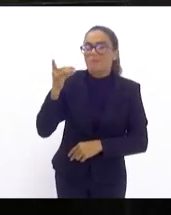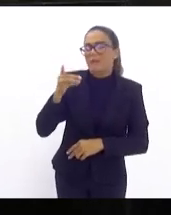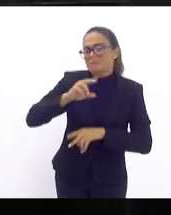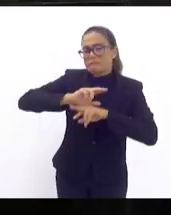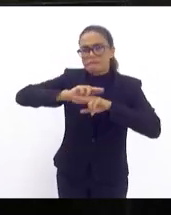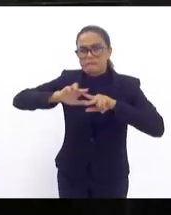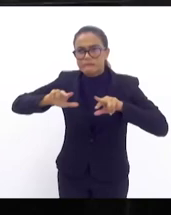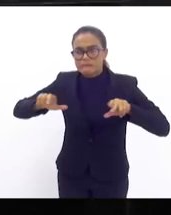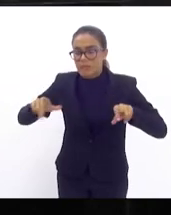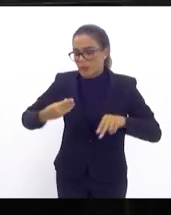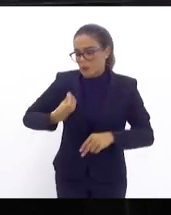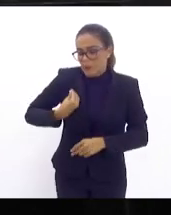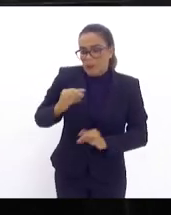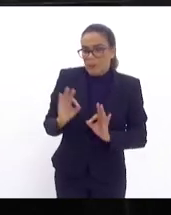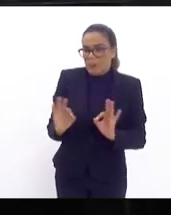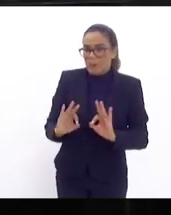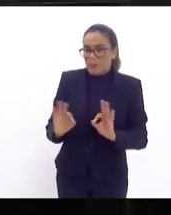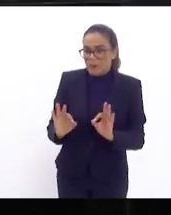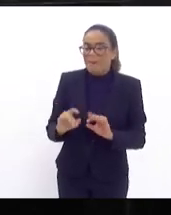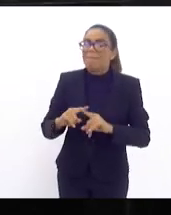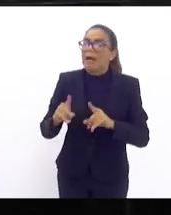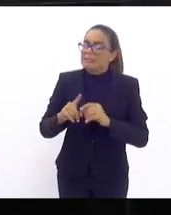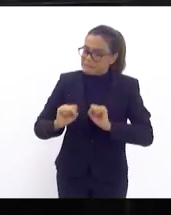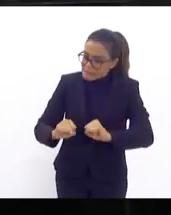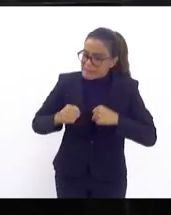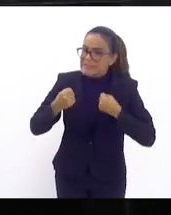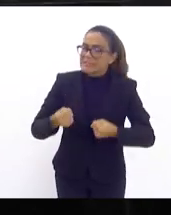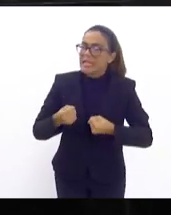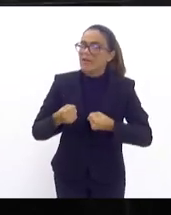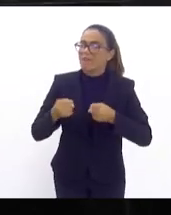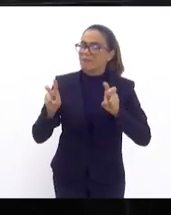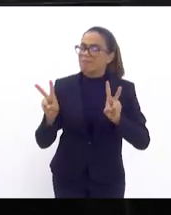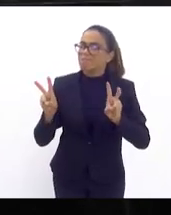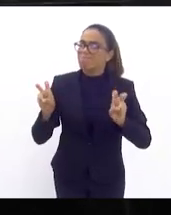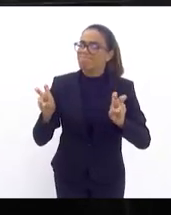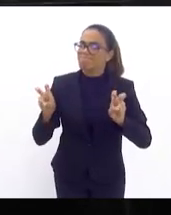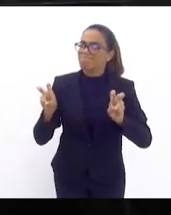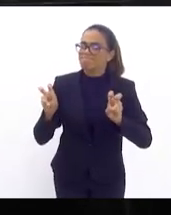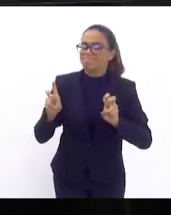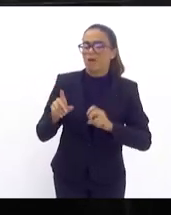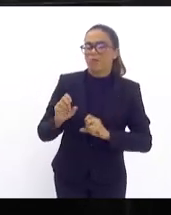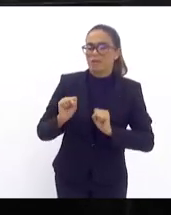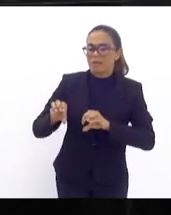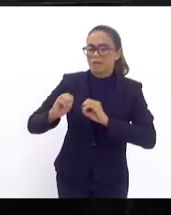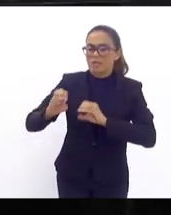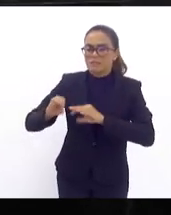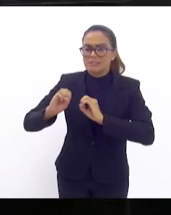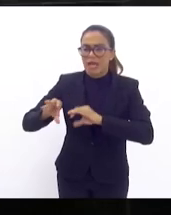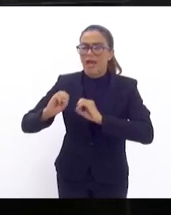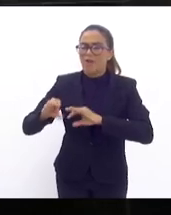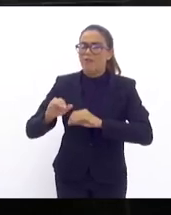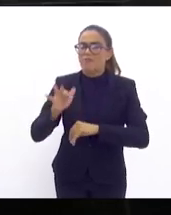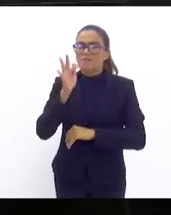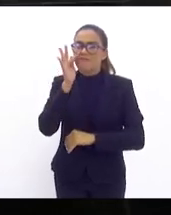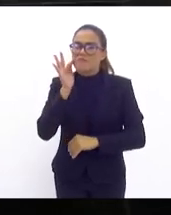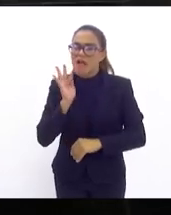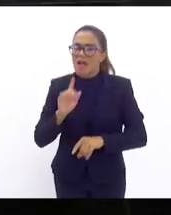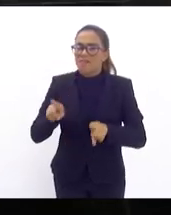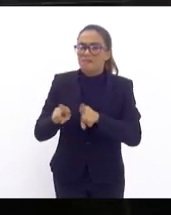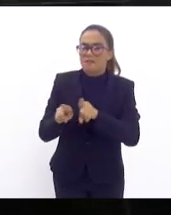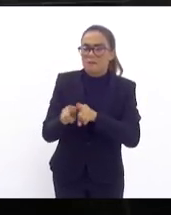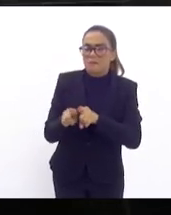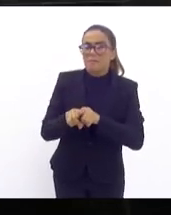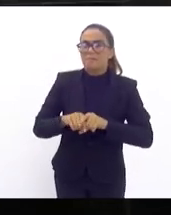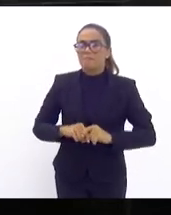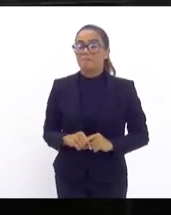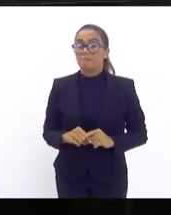presentes mas que defendem a pauta da educação como prioridade deputado Flávio Serafine deputado Yuri Moura e outros tantos deputados